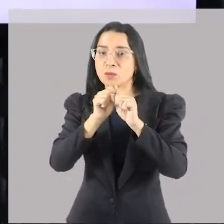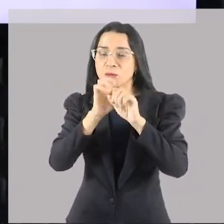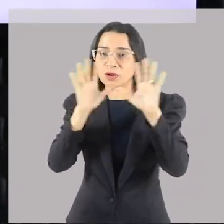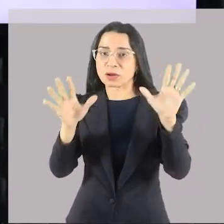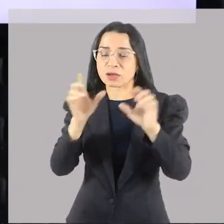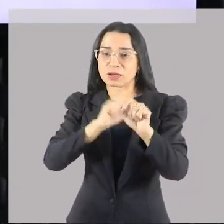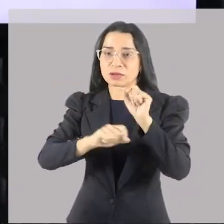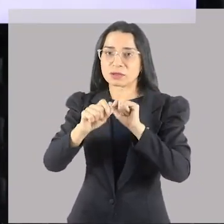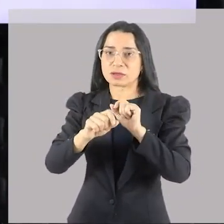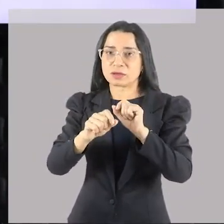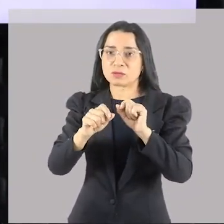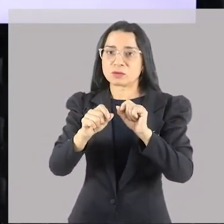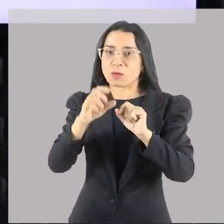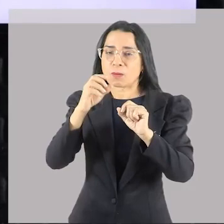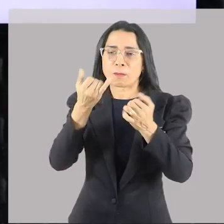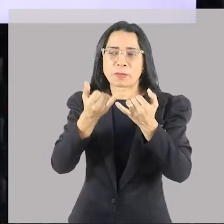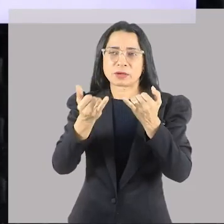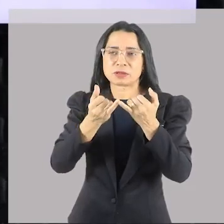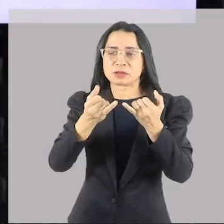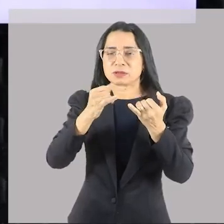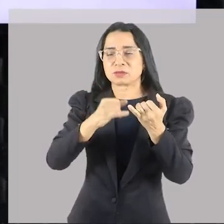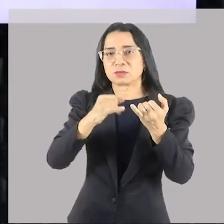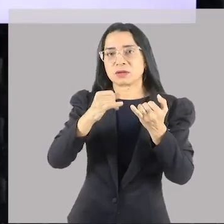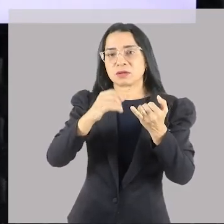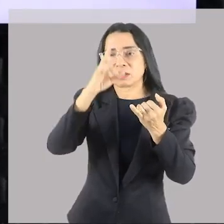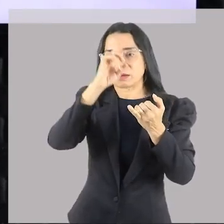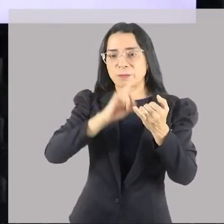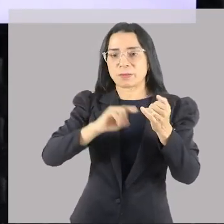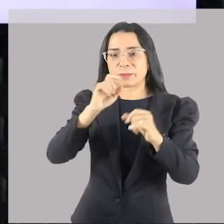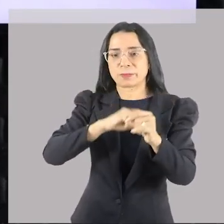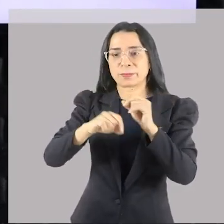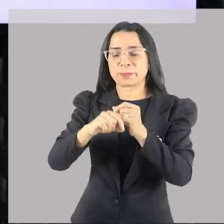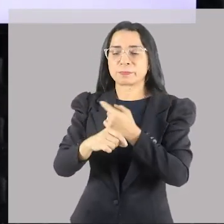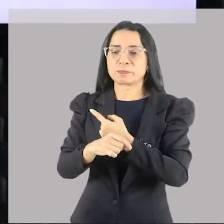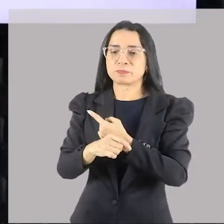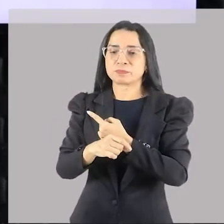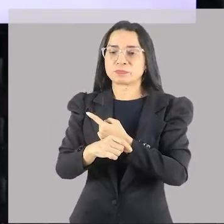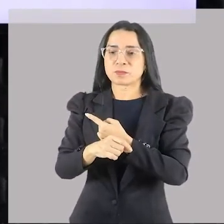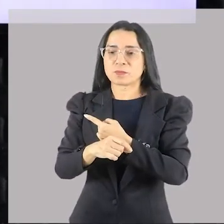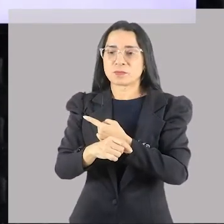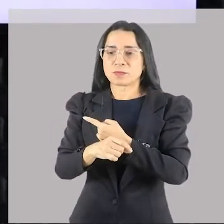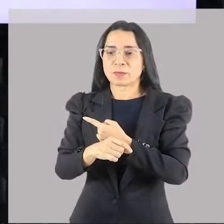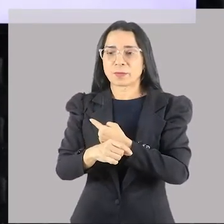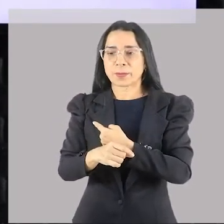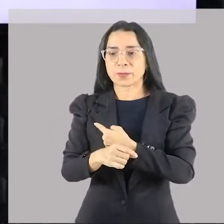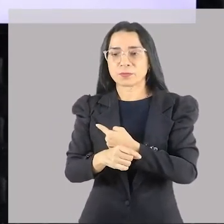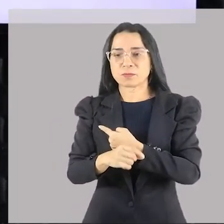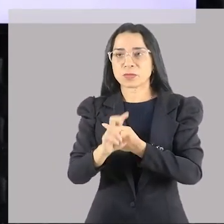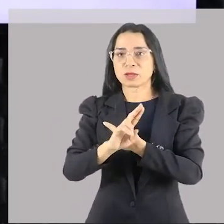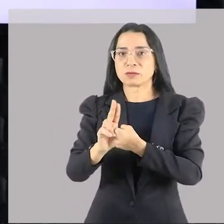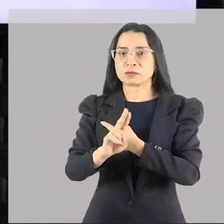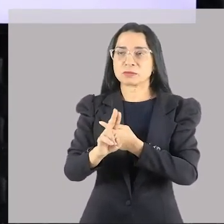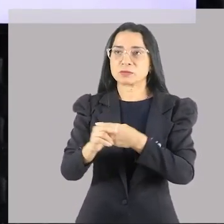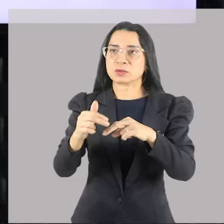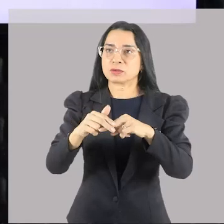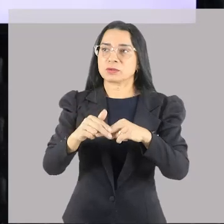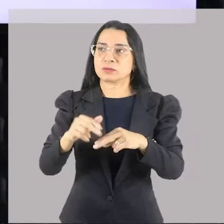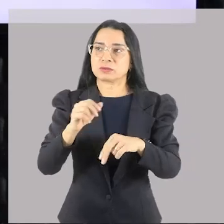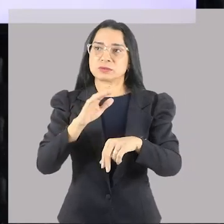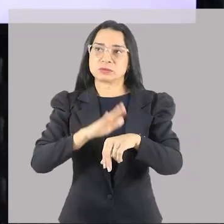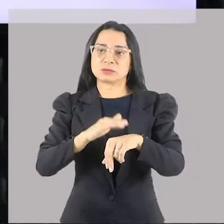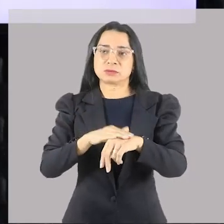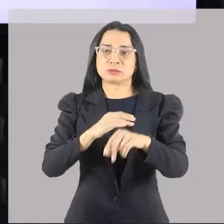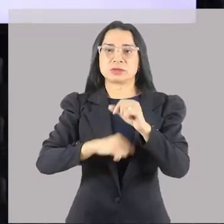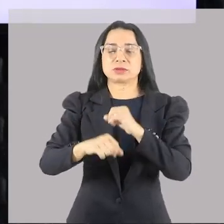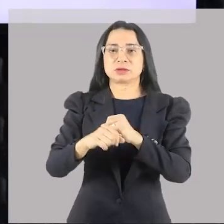branca, um tom mais amarelado, como se fossem aqueles tijolos de dois furos. Neste caso, o nome diz tudo. Por causa disso que eu falei para vocês,